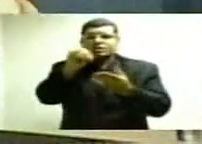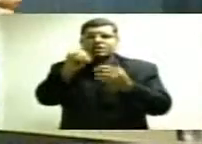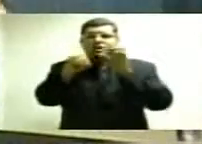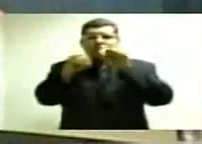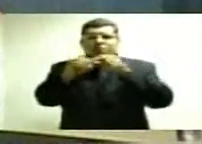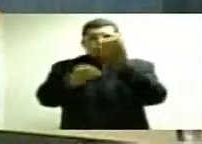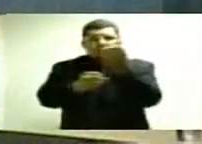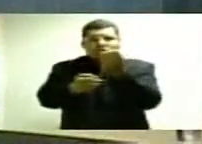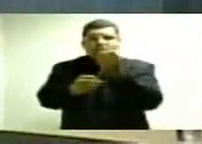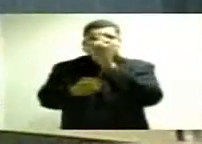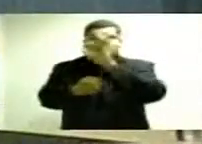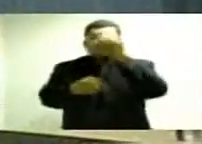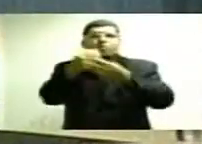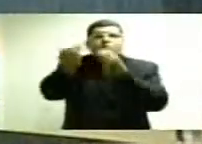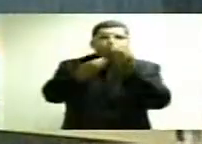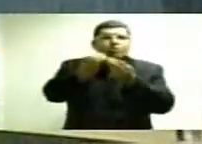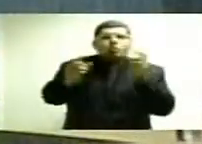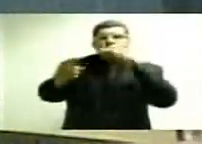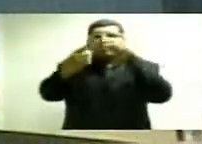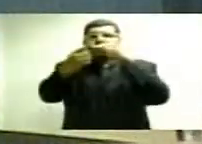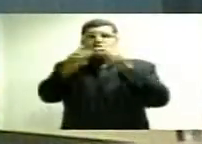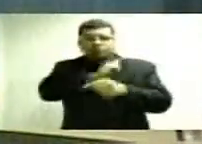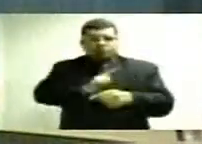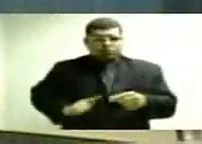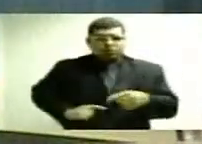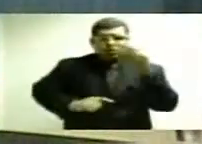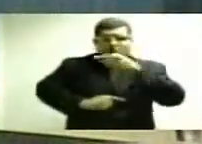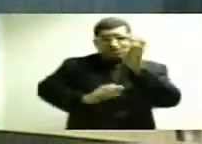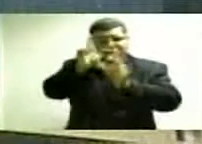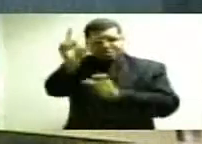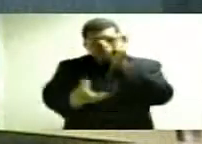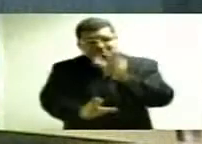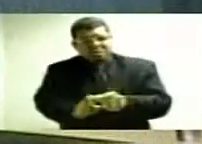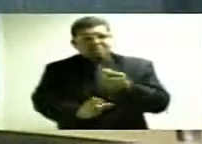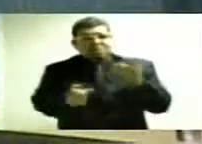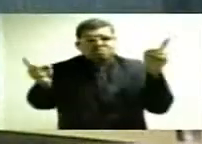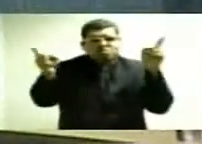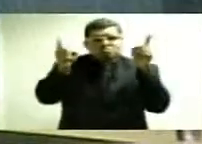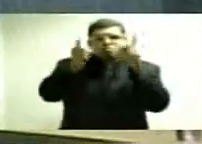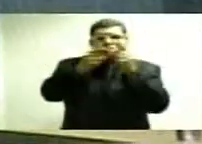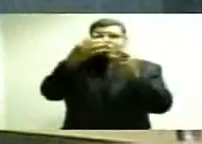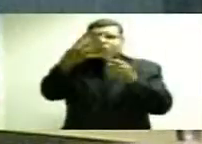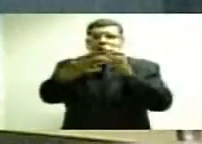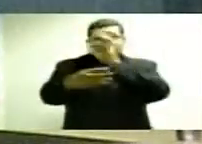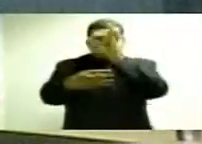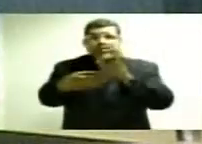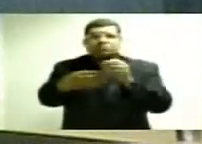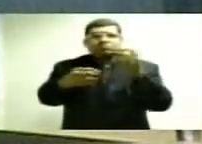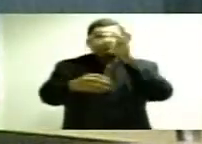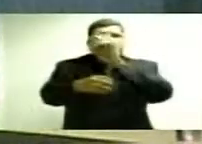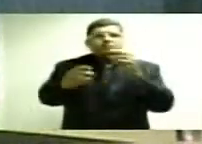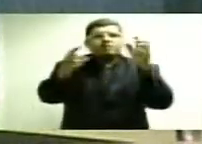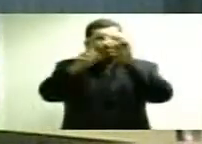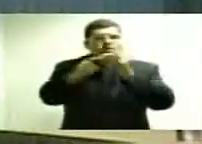,6%. O objetivo do governo, com essa medida, de diminuir em 4 pontos percentuais